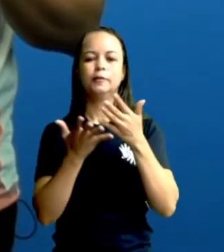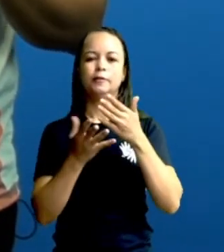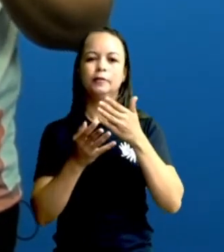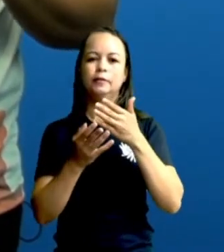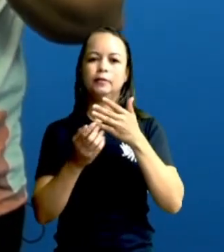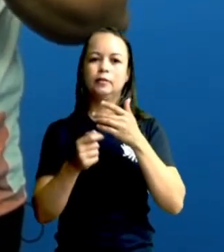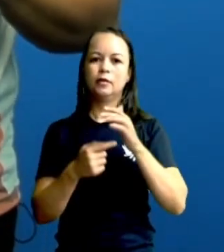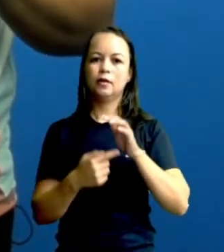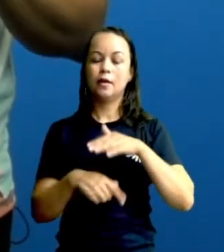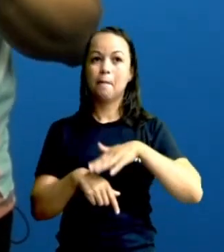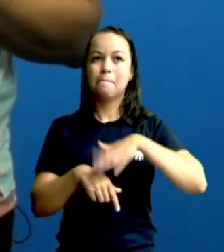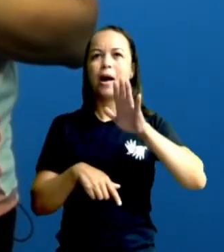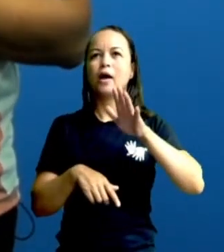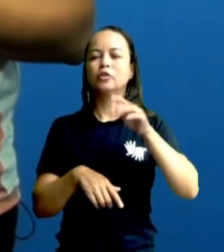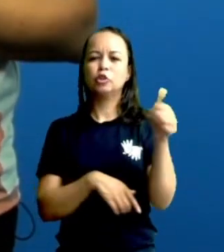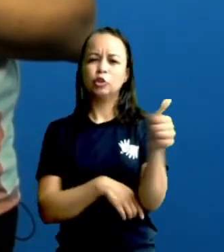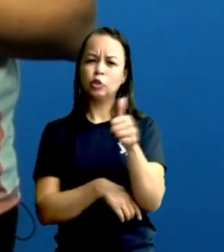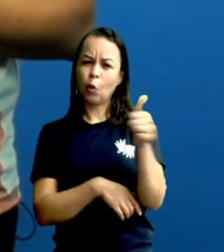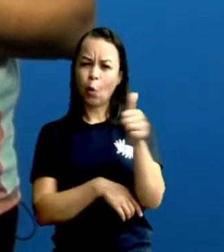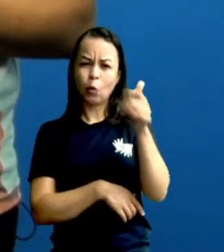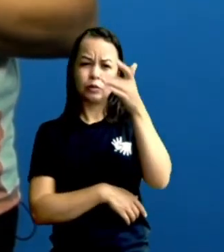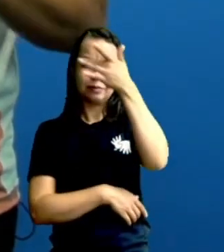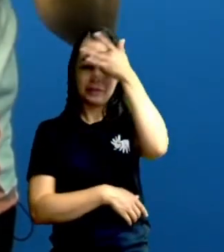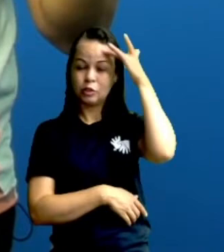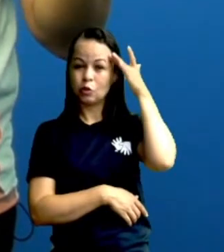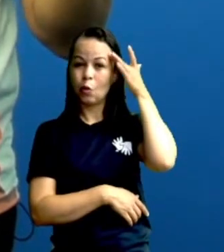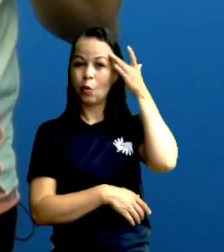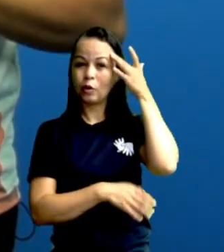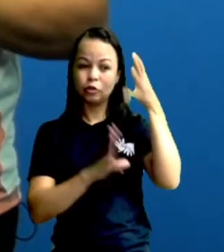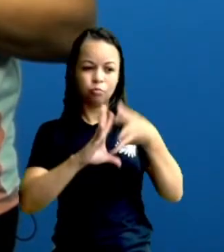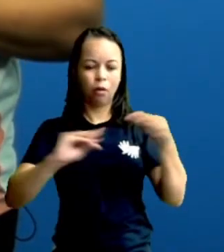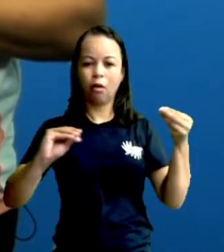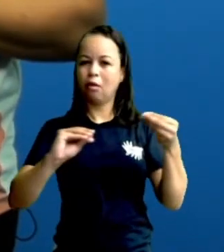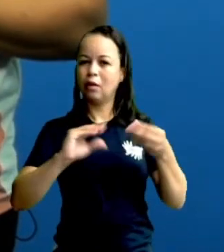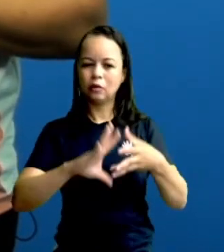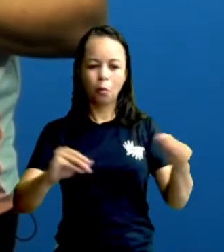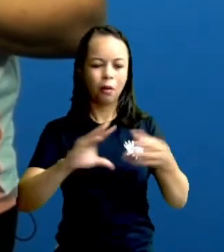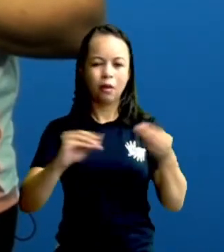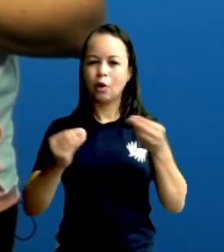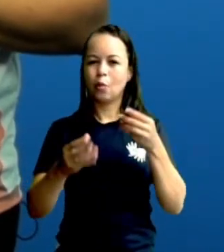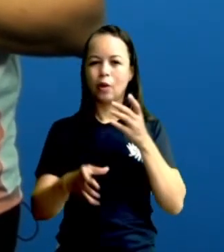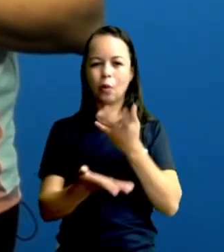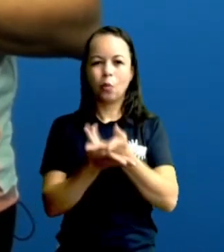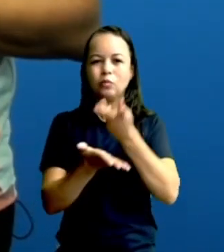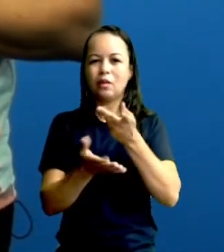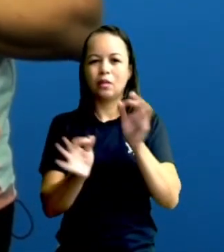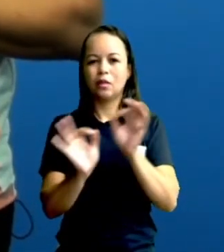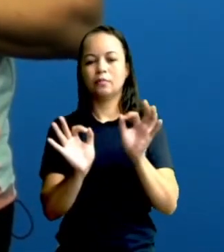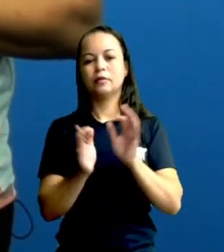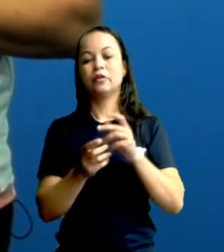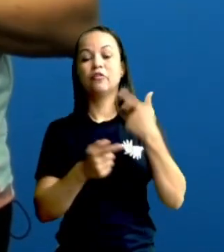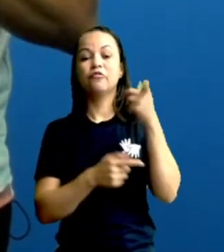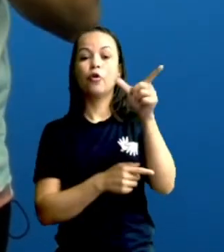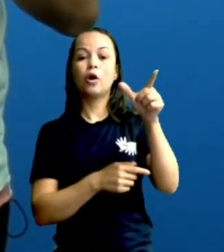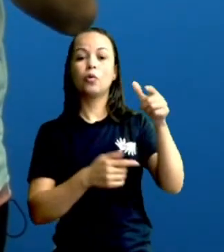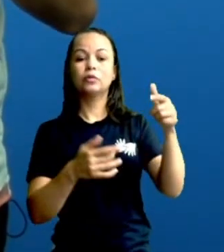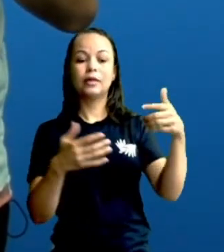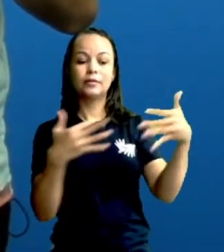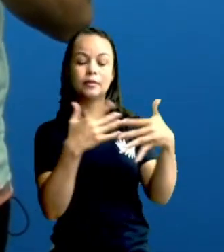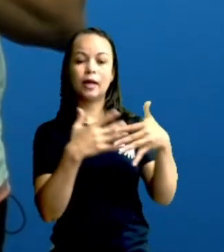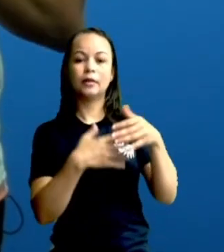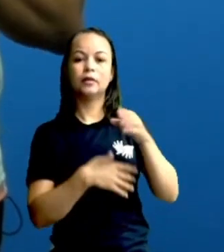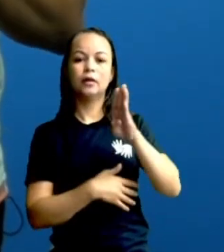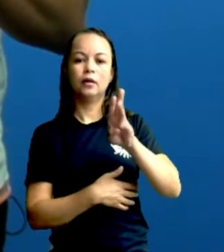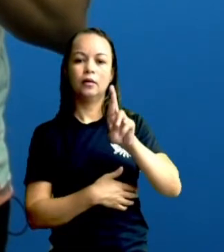mais de 11 pessoas desaparecidas, que foi o acidente que ocorreu em Brumadinho. Então,